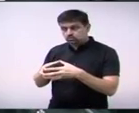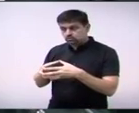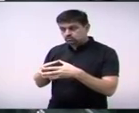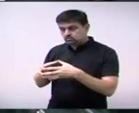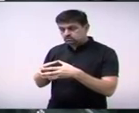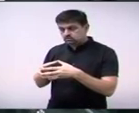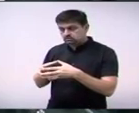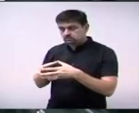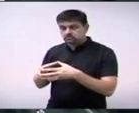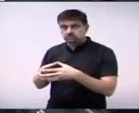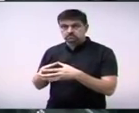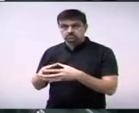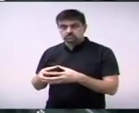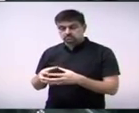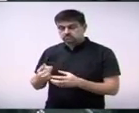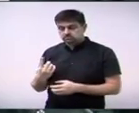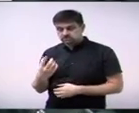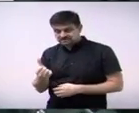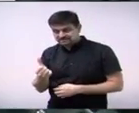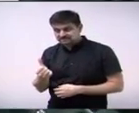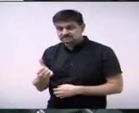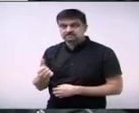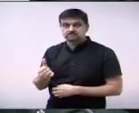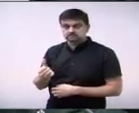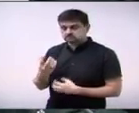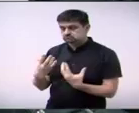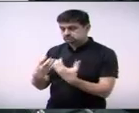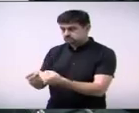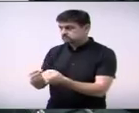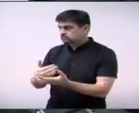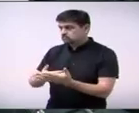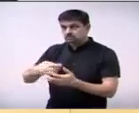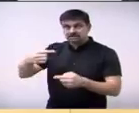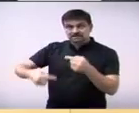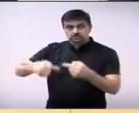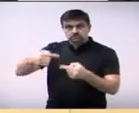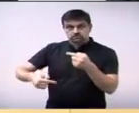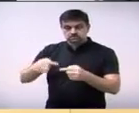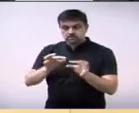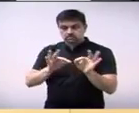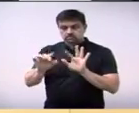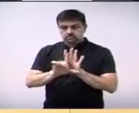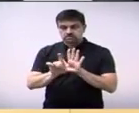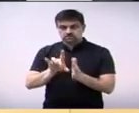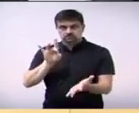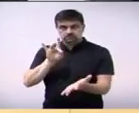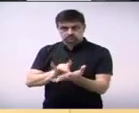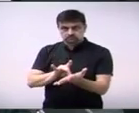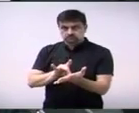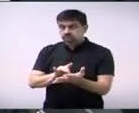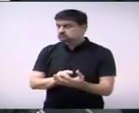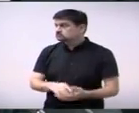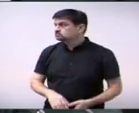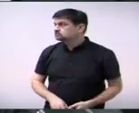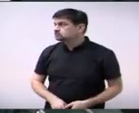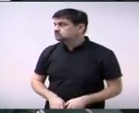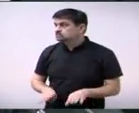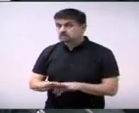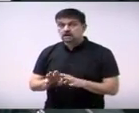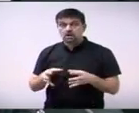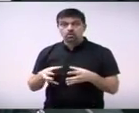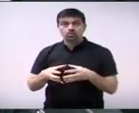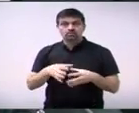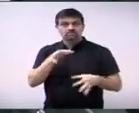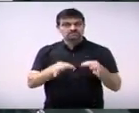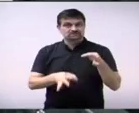número 16 favorável em discussão o projeto de lei e 73 contrário da comissão de